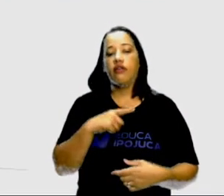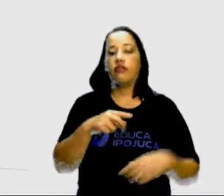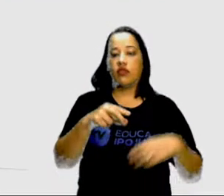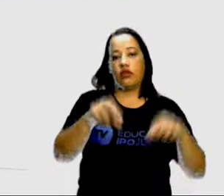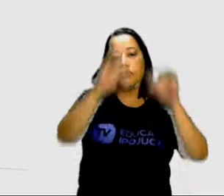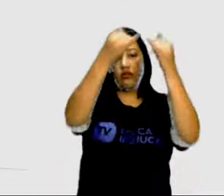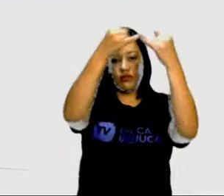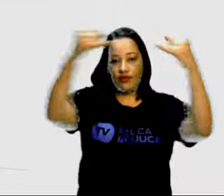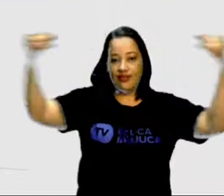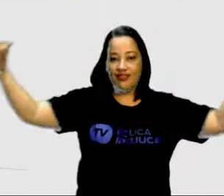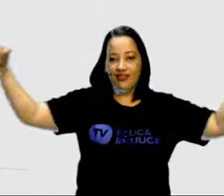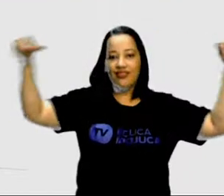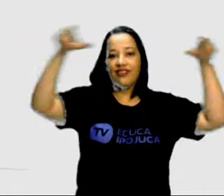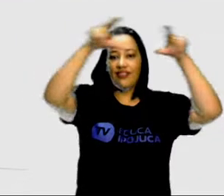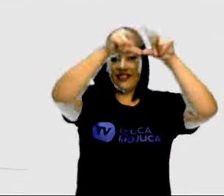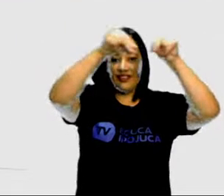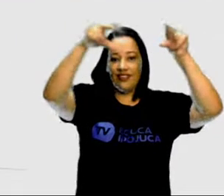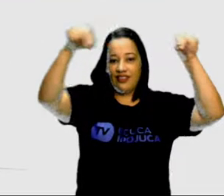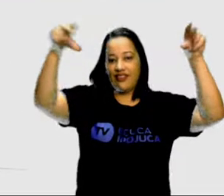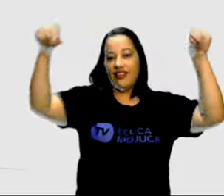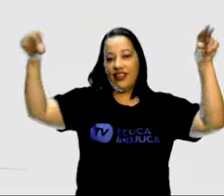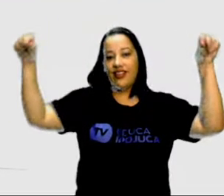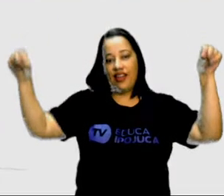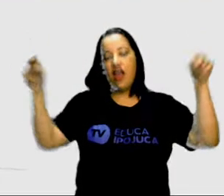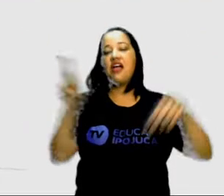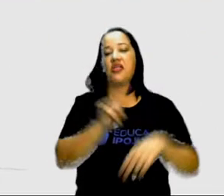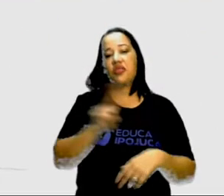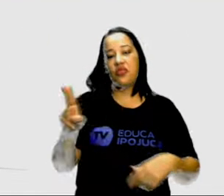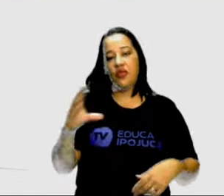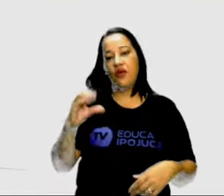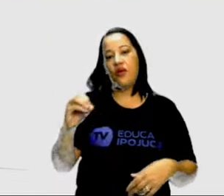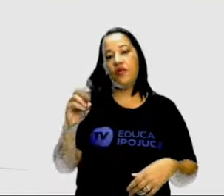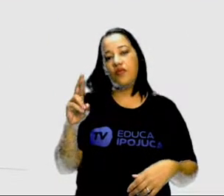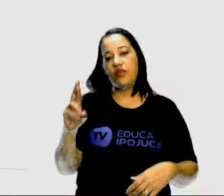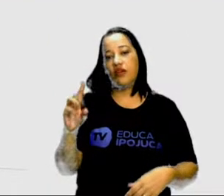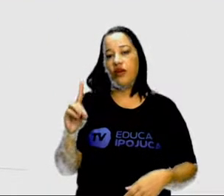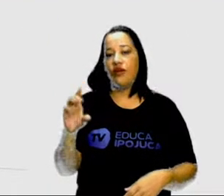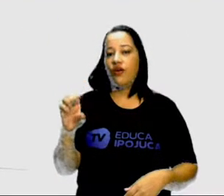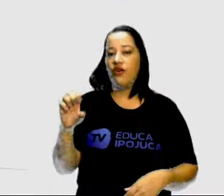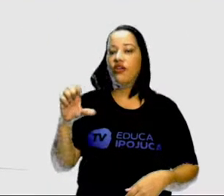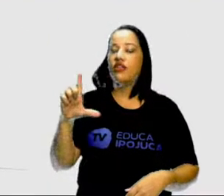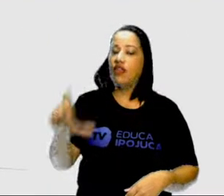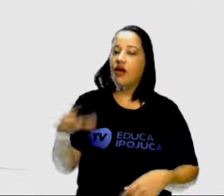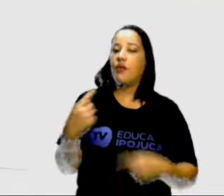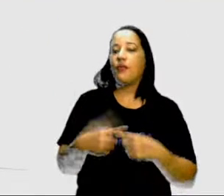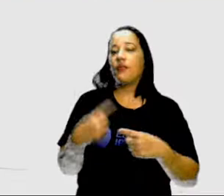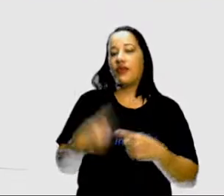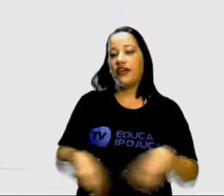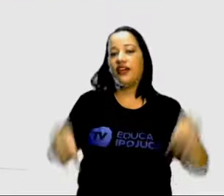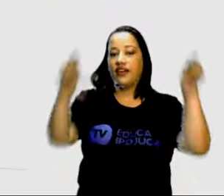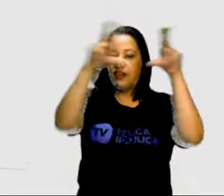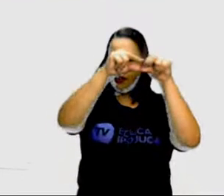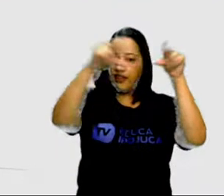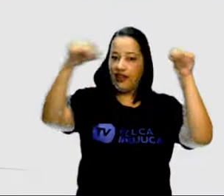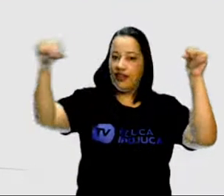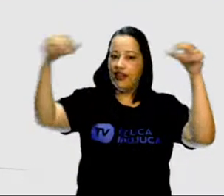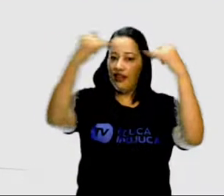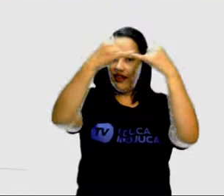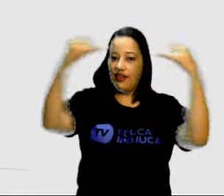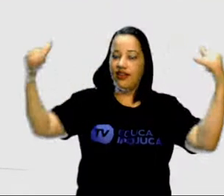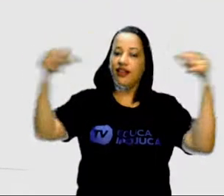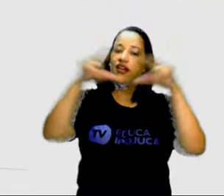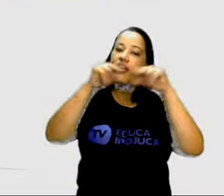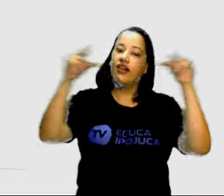e, portanto, recebeu essa nomenclatura de literatura de cordel por ficar dependurada. A literatura de